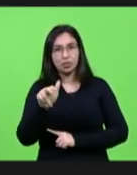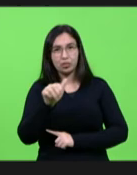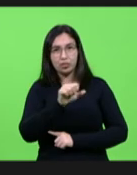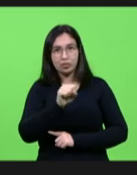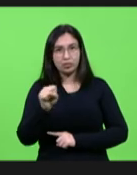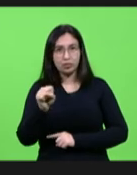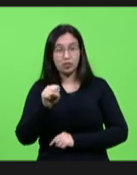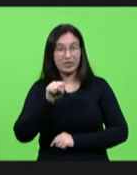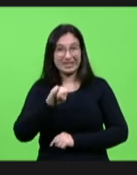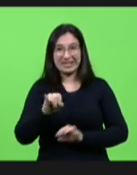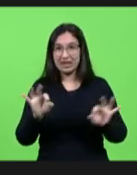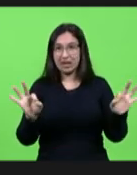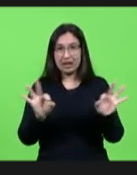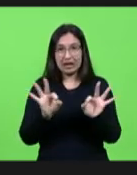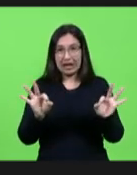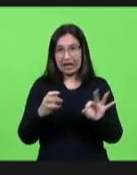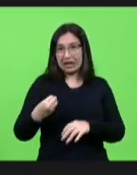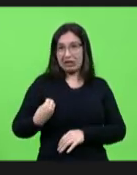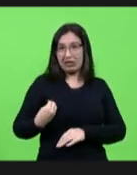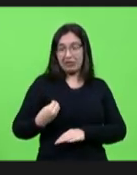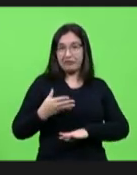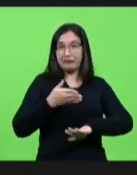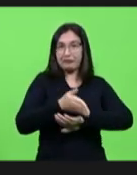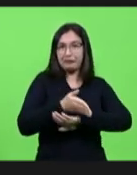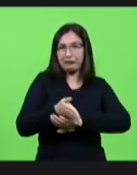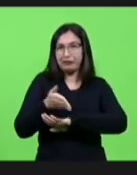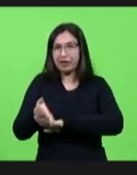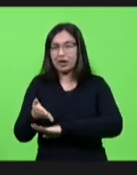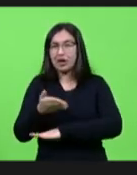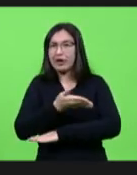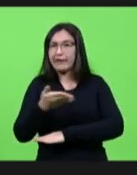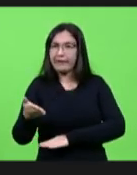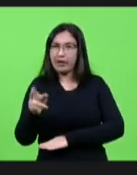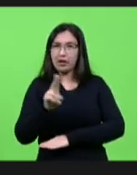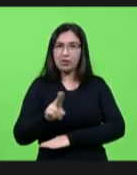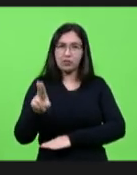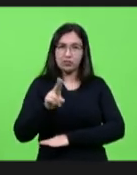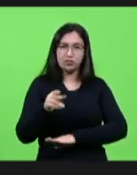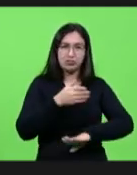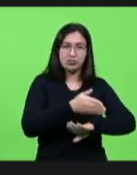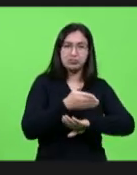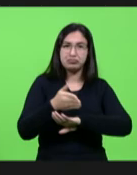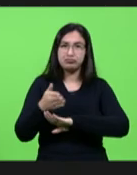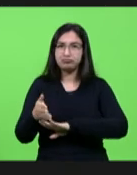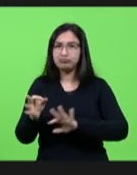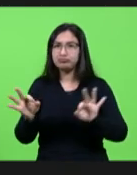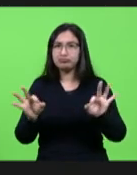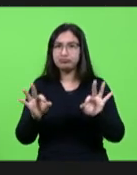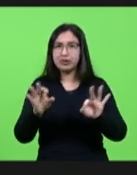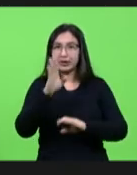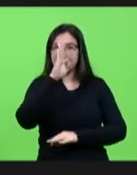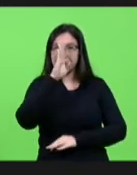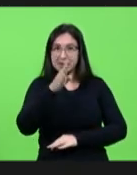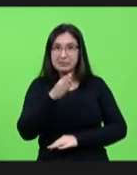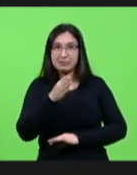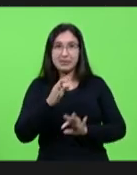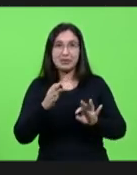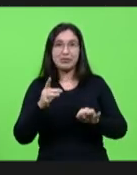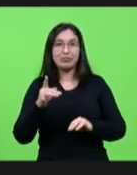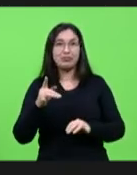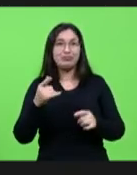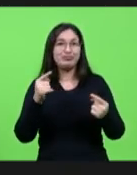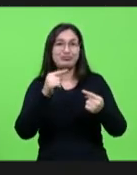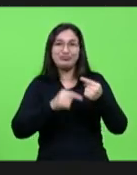presença sem estar o usuário como ponto principal não é o sua